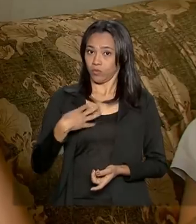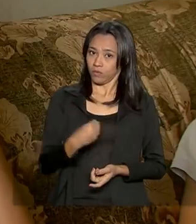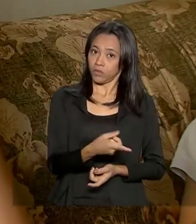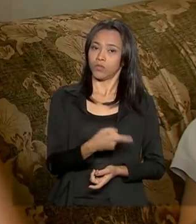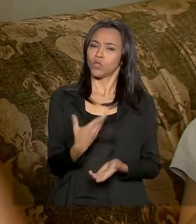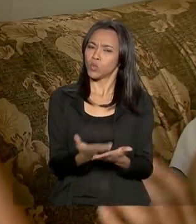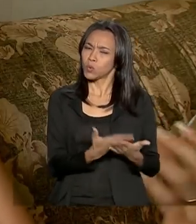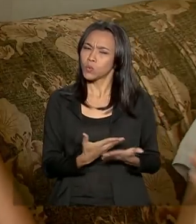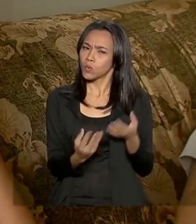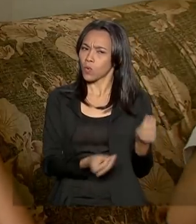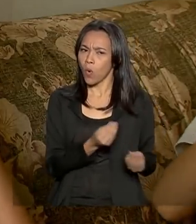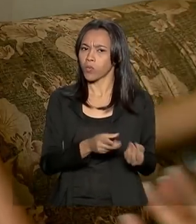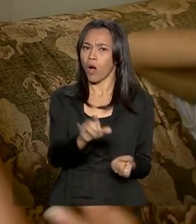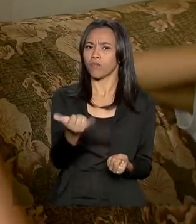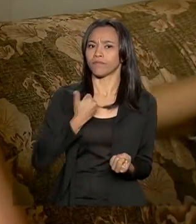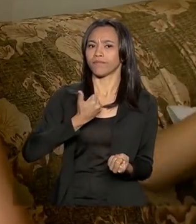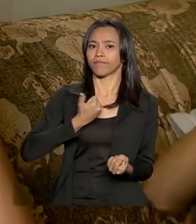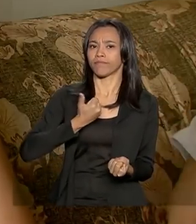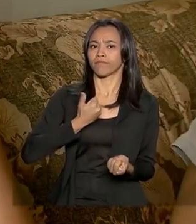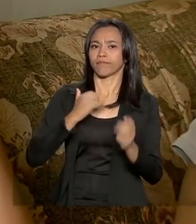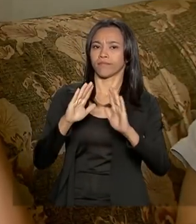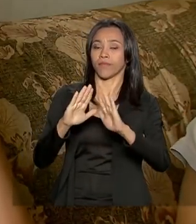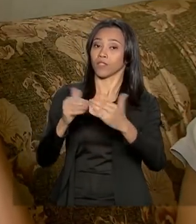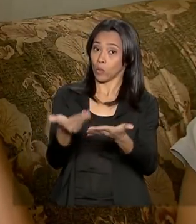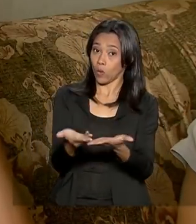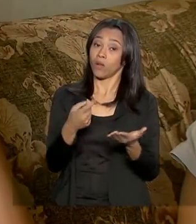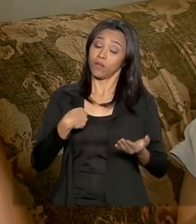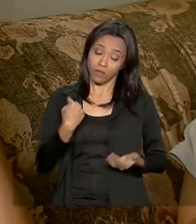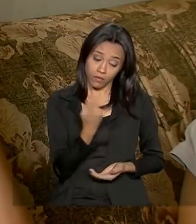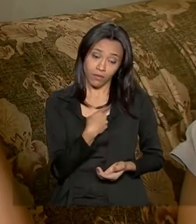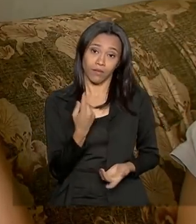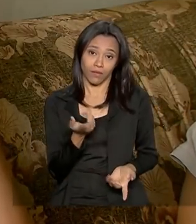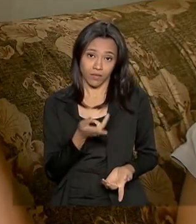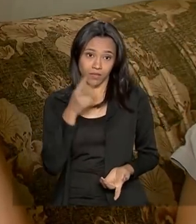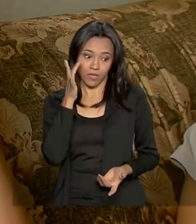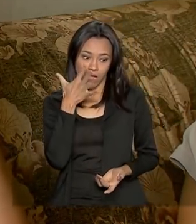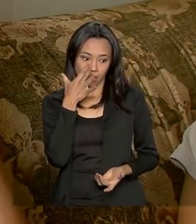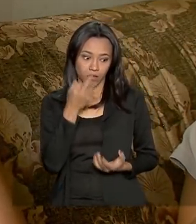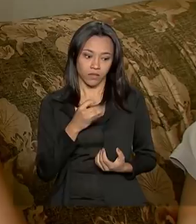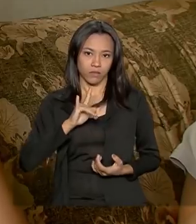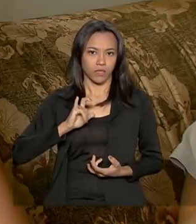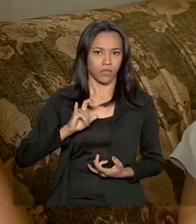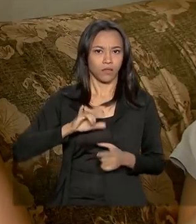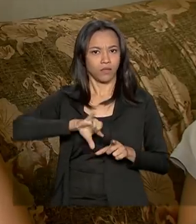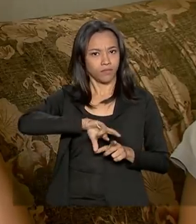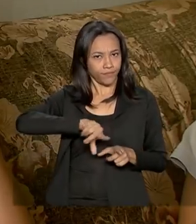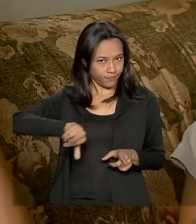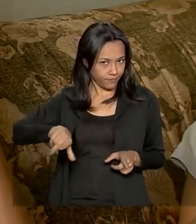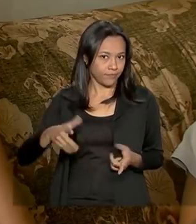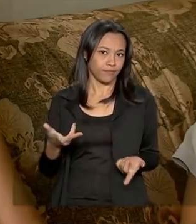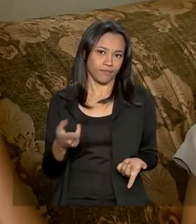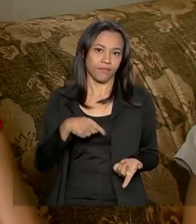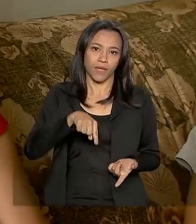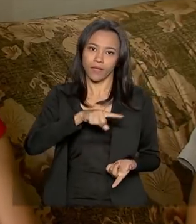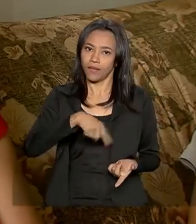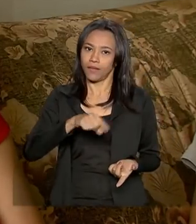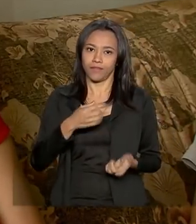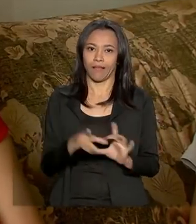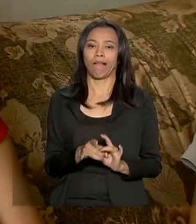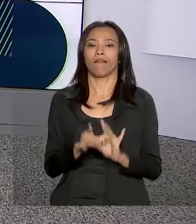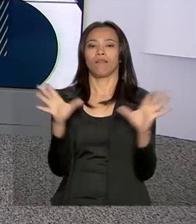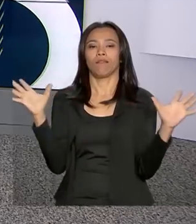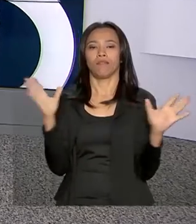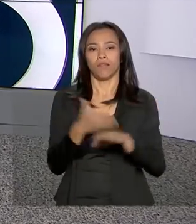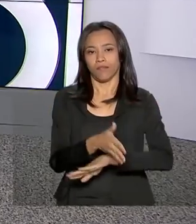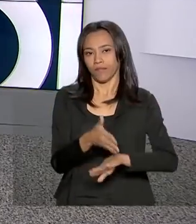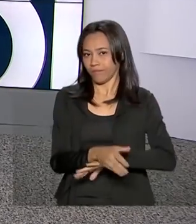estudo mesmo. E a gente fica de olho mesmo, né? Em Instagram, essas coisas todas, para não deixar esse acesso muito livre.